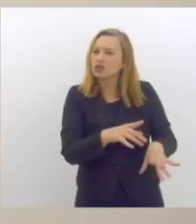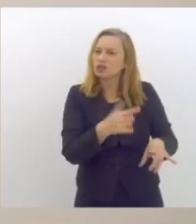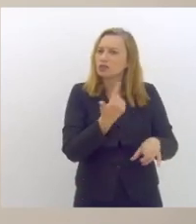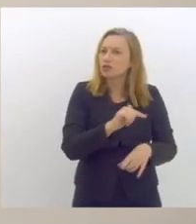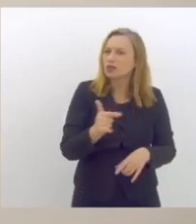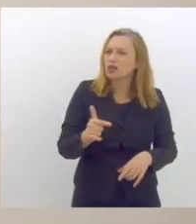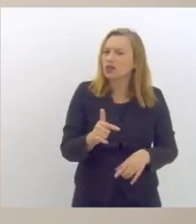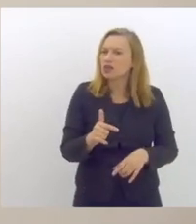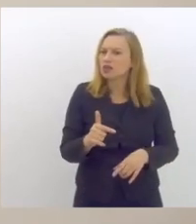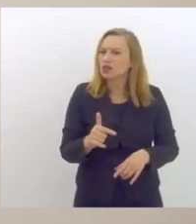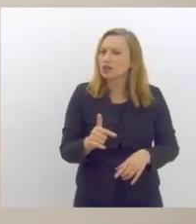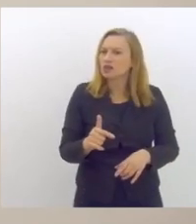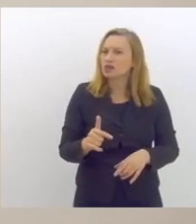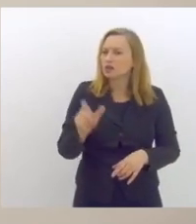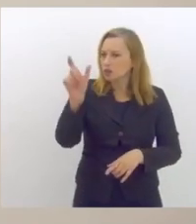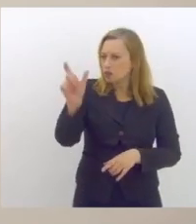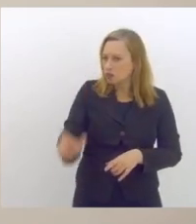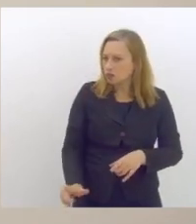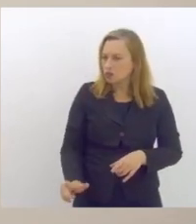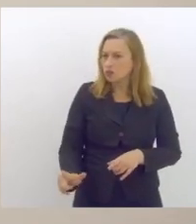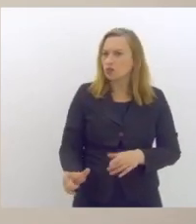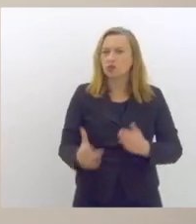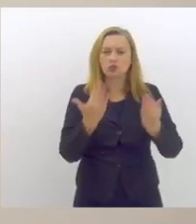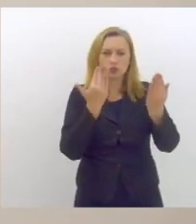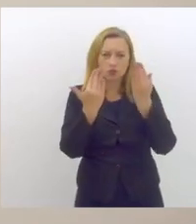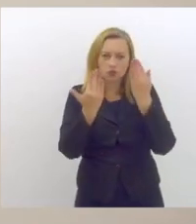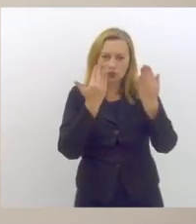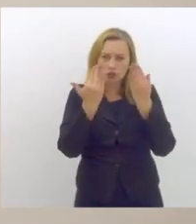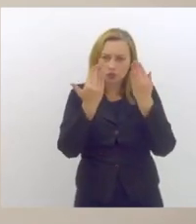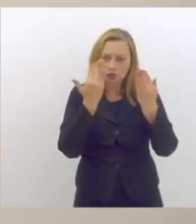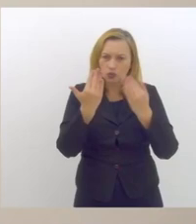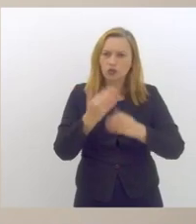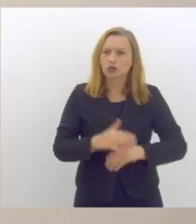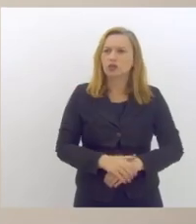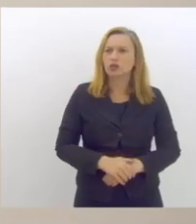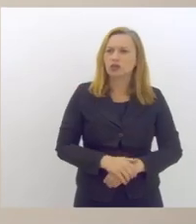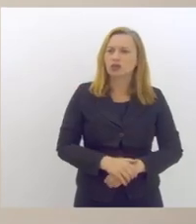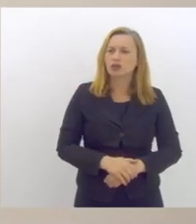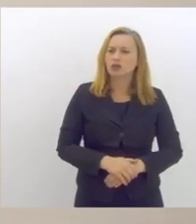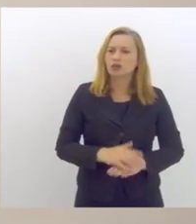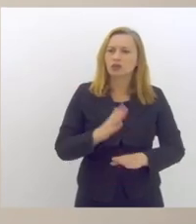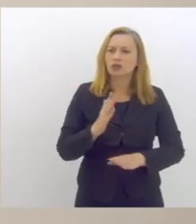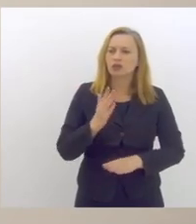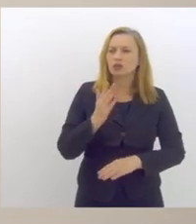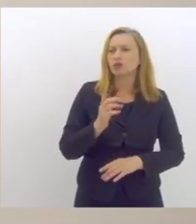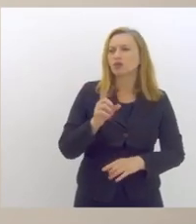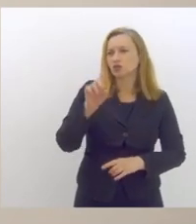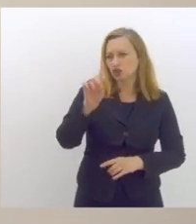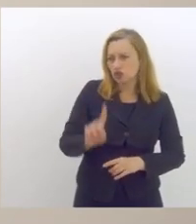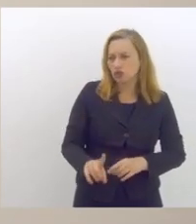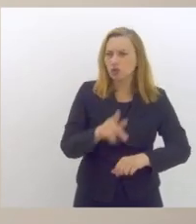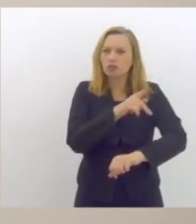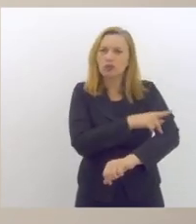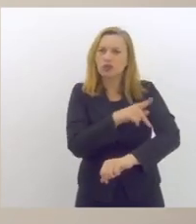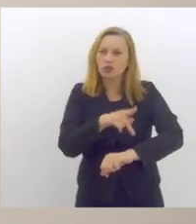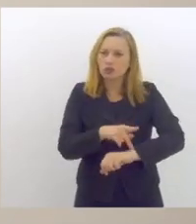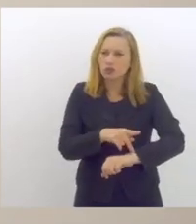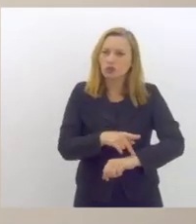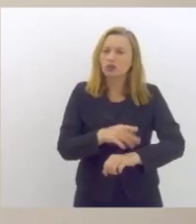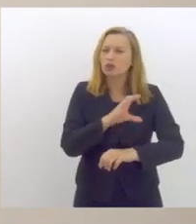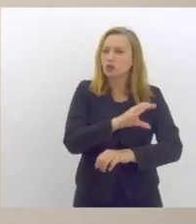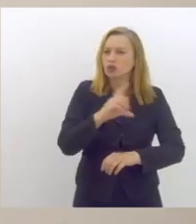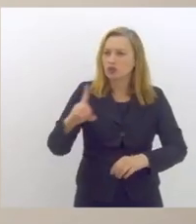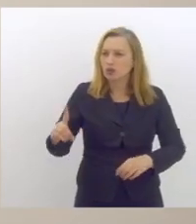ter por não ter essa figura de escuta por não ter por exemplo um diretor pedagógico por não ter um coordenador